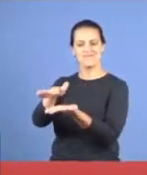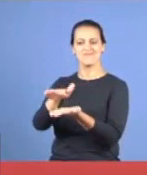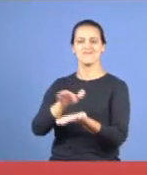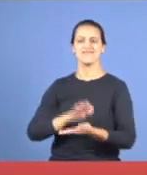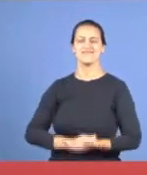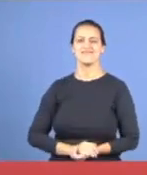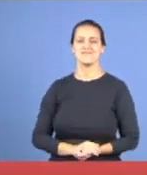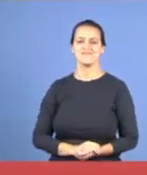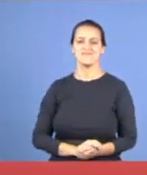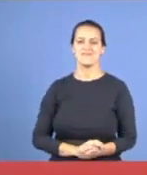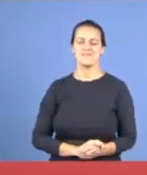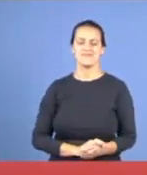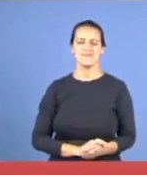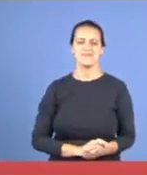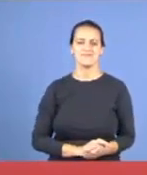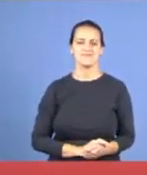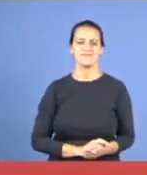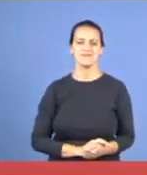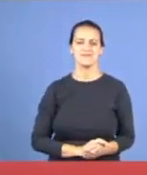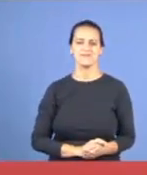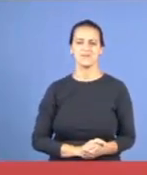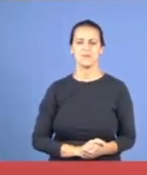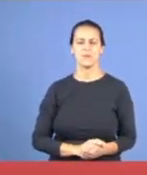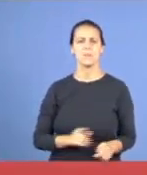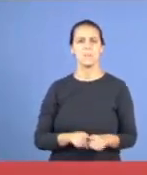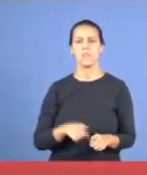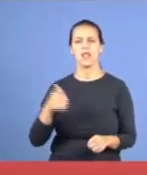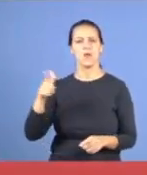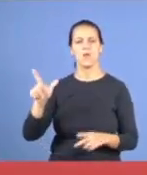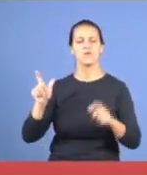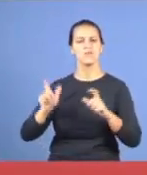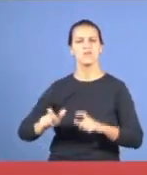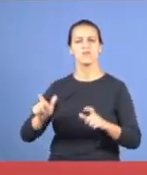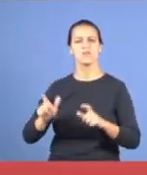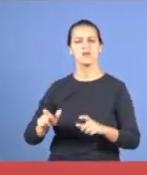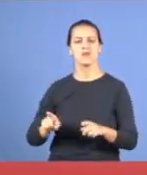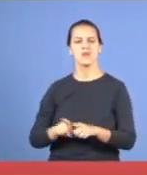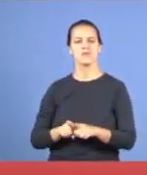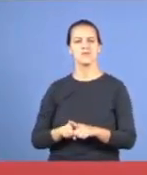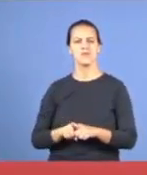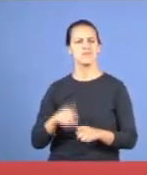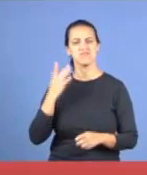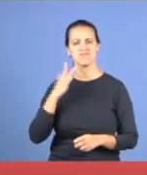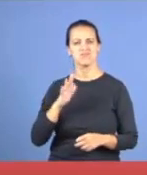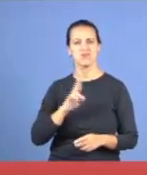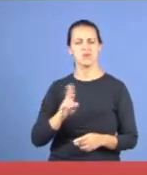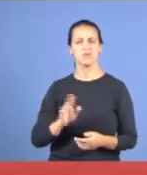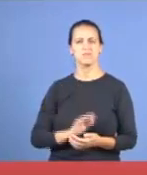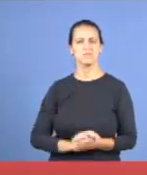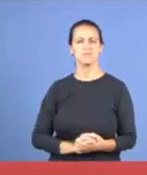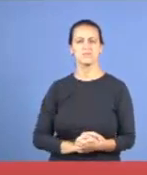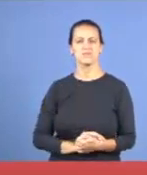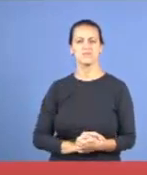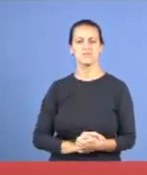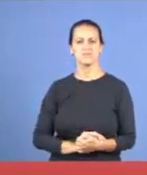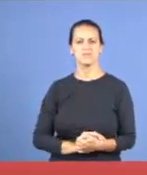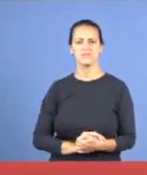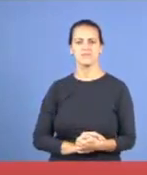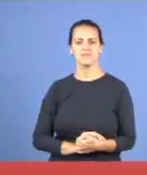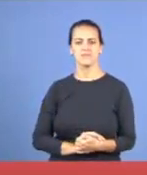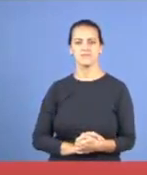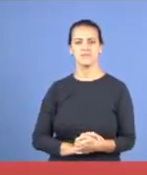tem outras, o Moarama, parece que é ali, em volta, é isso mais ou menos, ninguém bate,